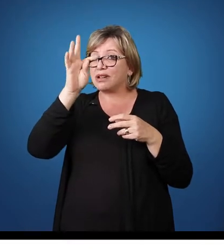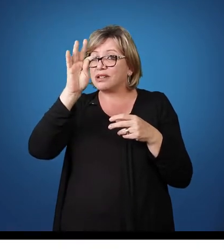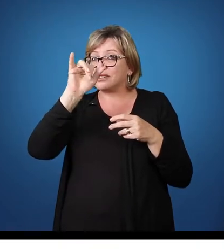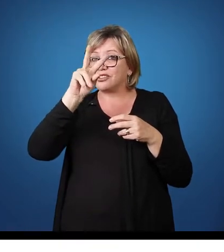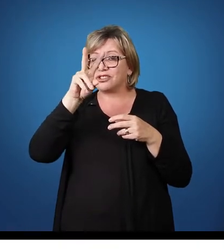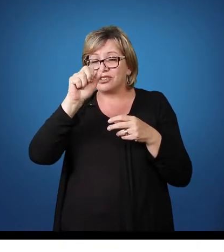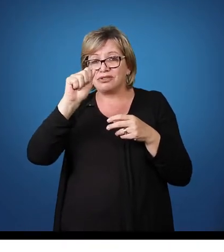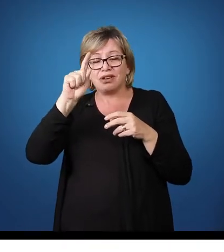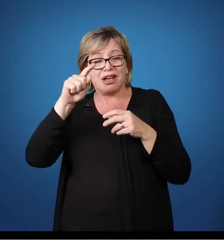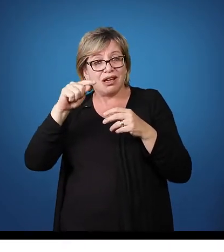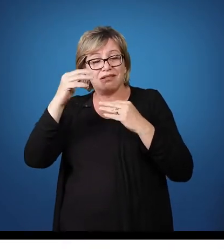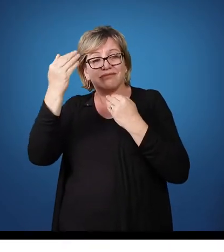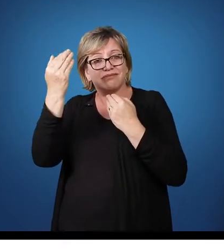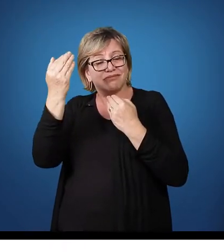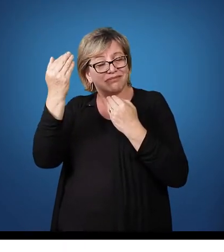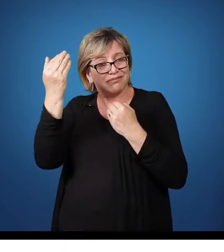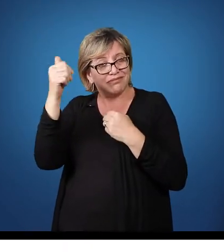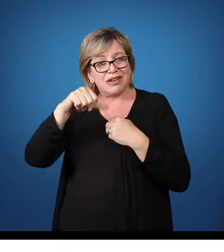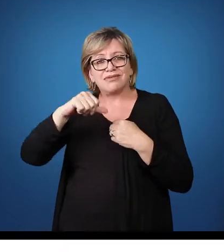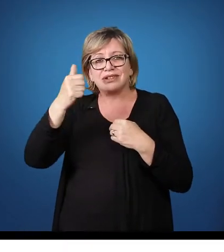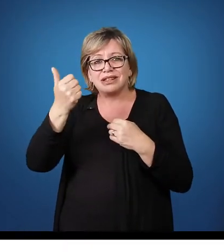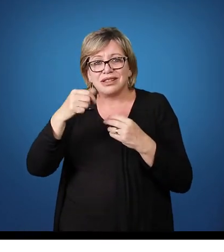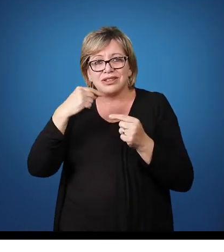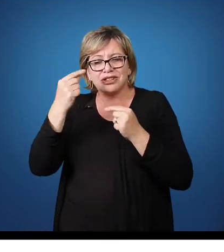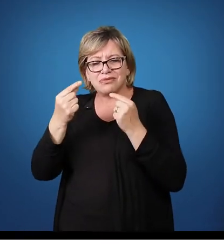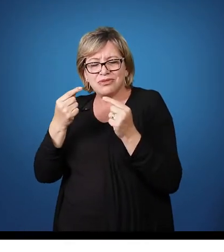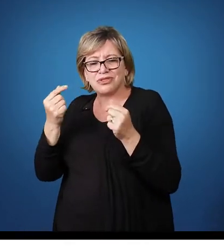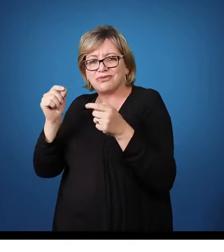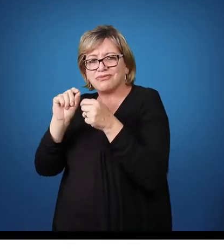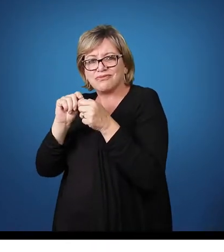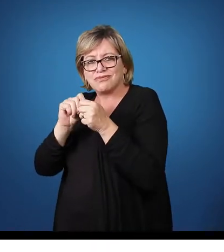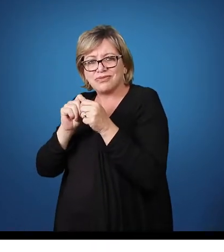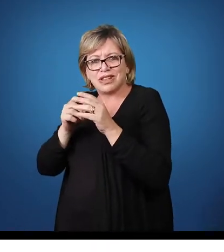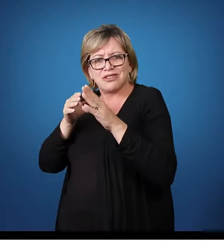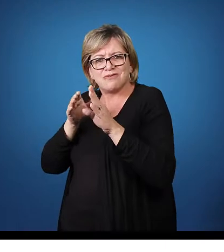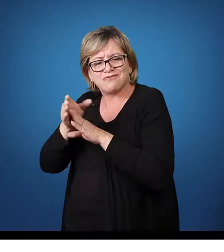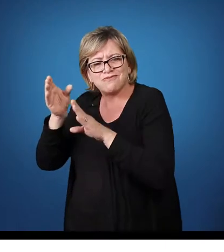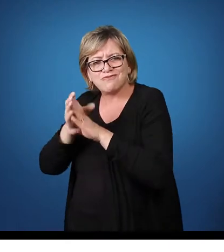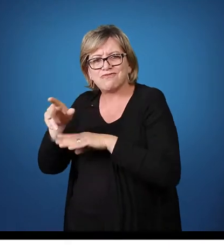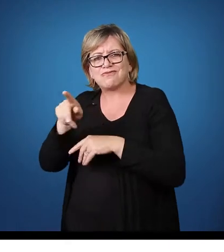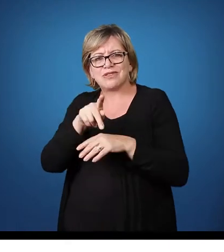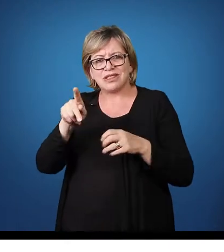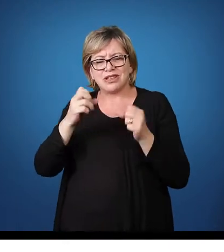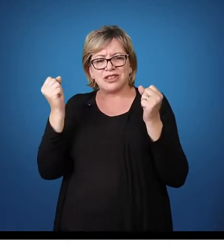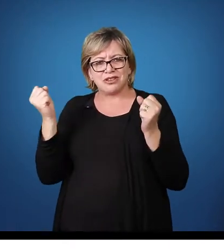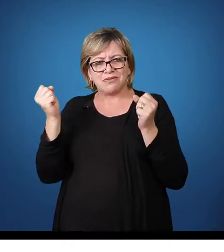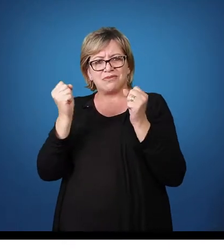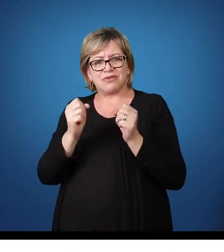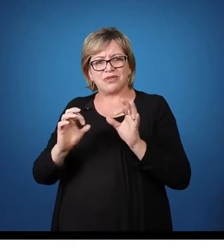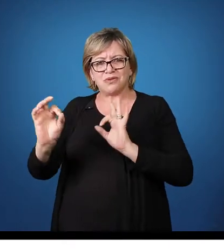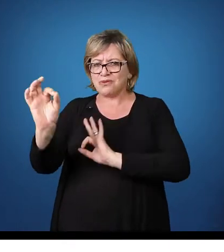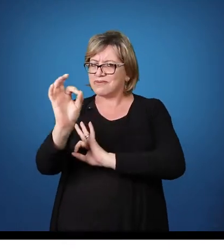você realiza as intervenções necessárias, as orientações com os professores, para que eles possam organizar as suas atividades.